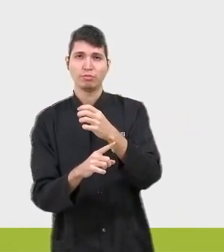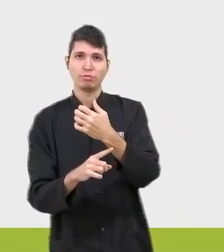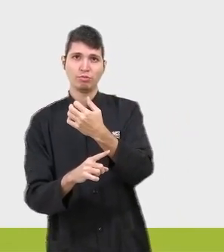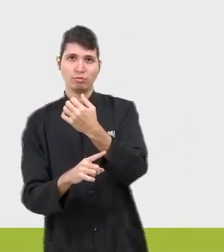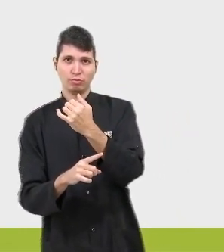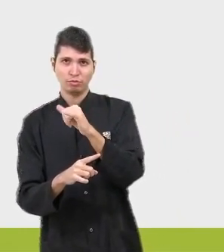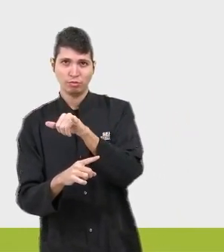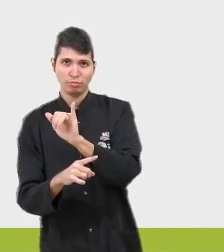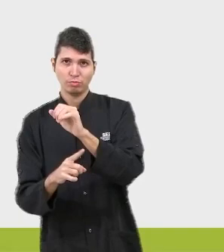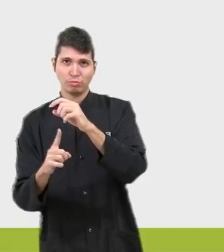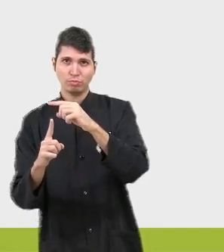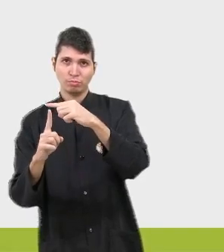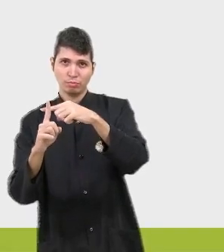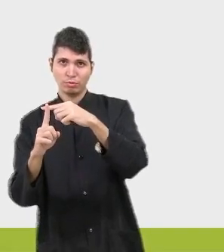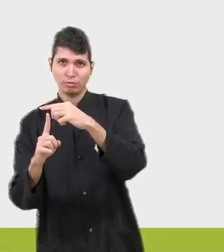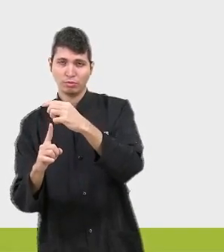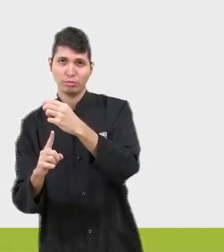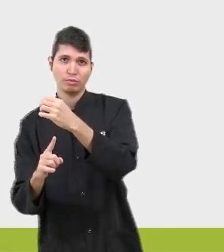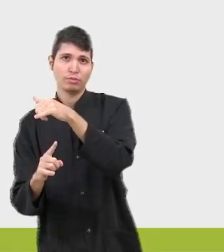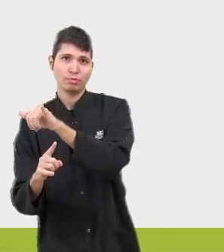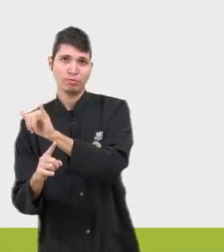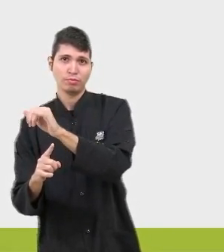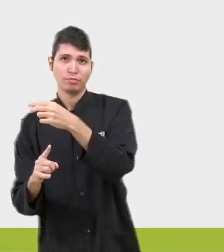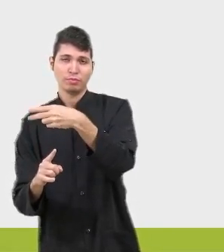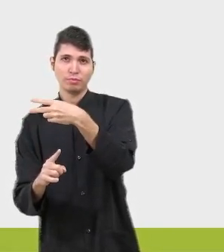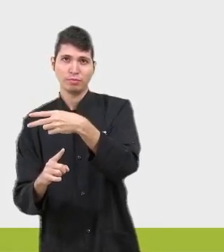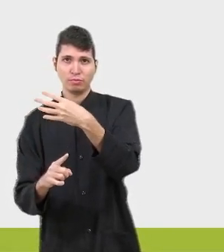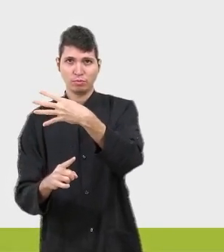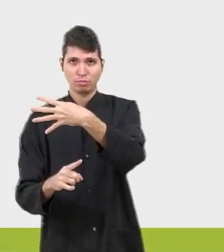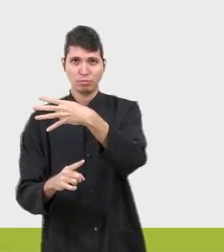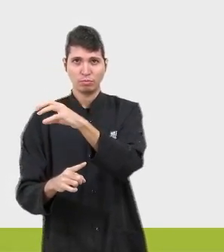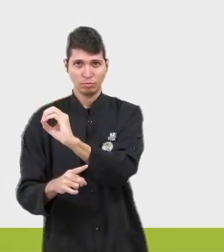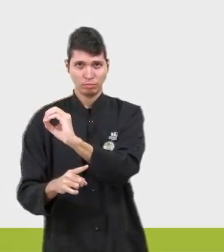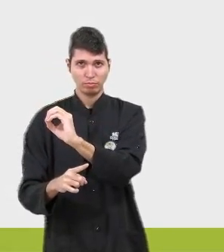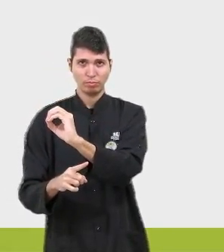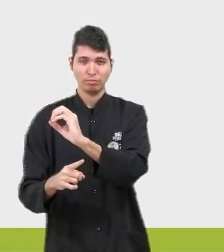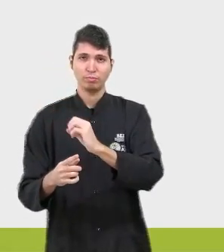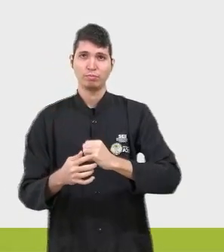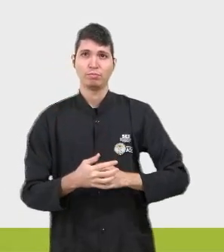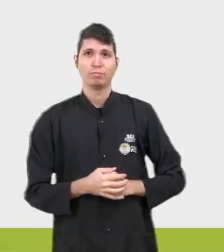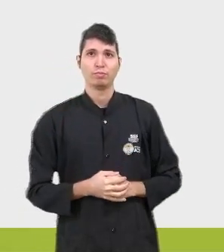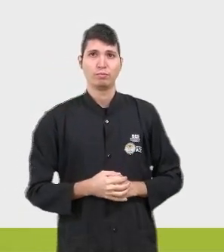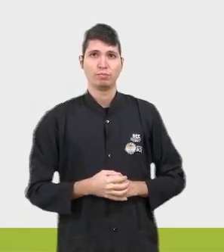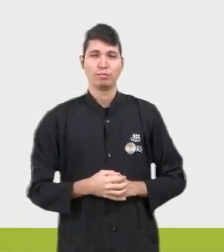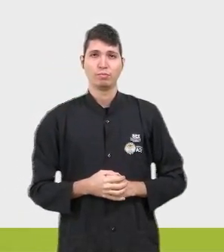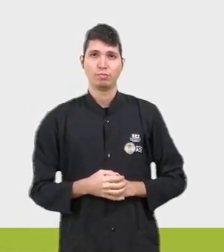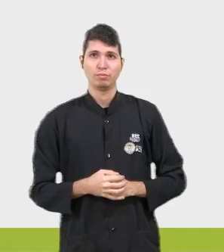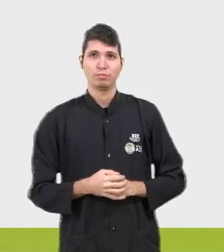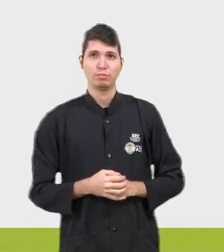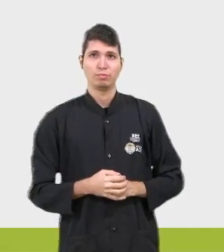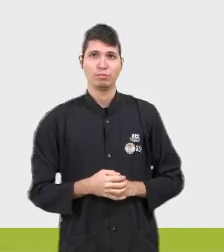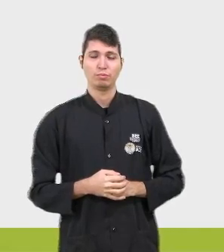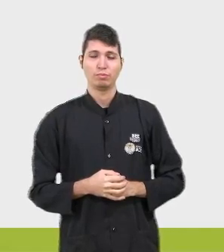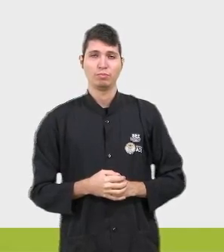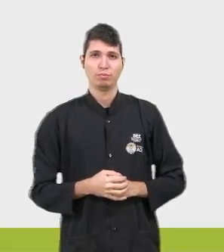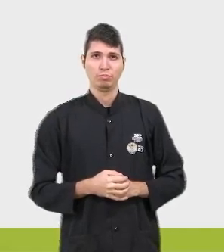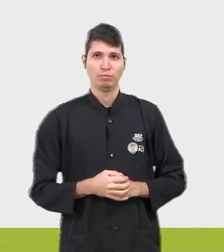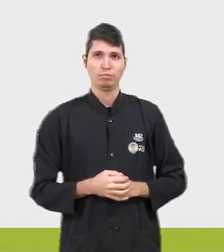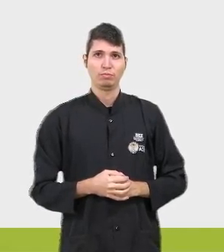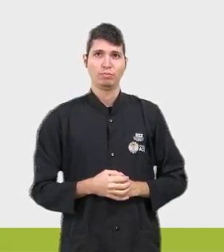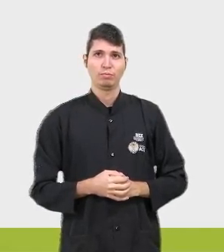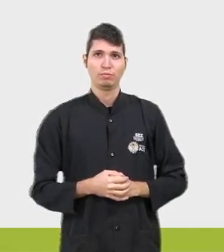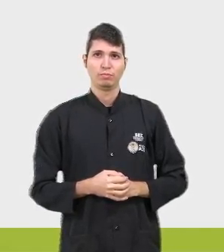40. Gente, vamos lá, vamos trabalhar esse 2 em evidência, tá vendo? Eu tenho 2 aqui, 2 aqui, coloco em evidência,